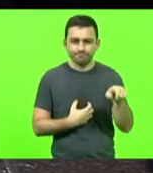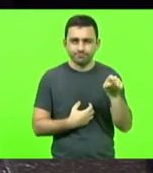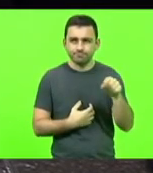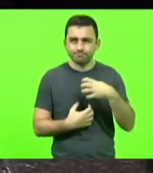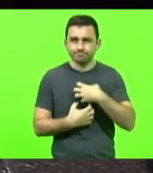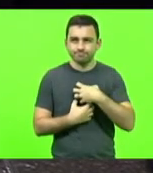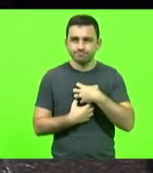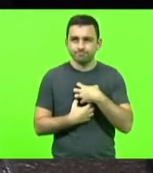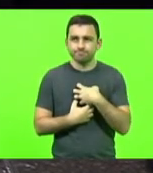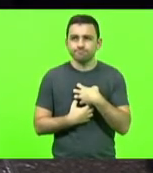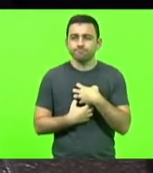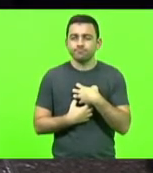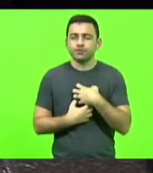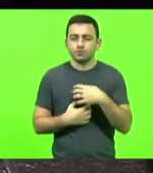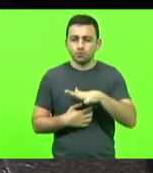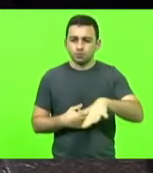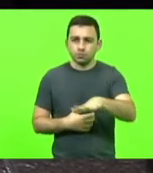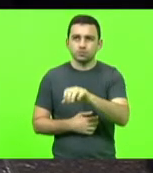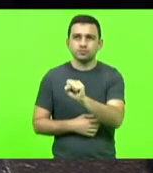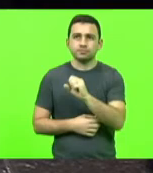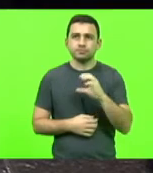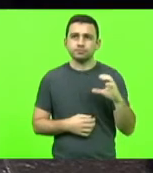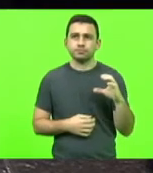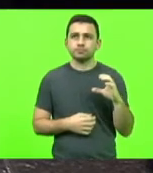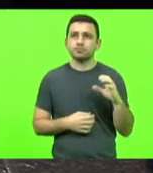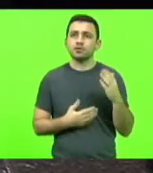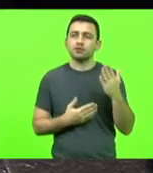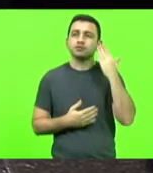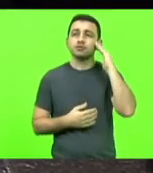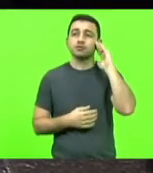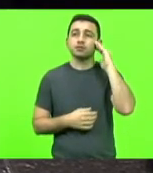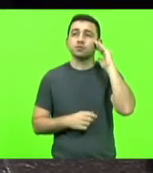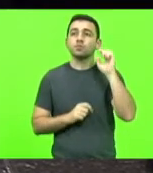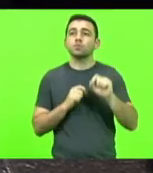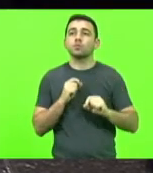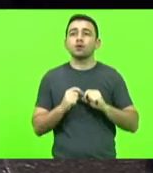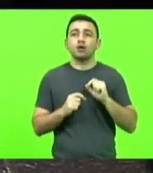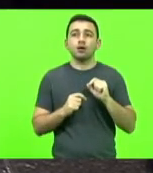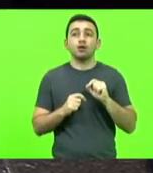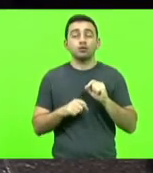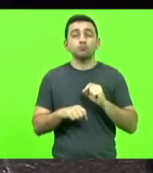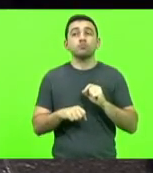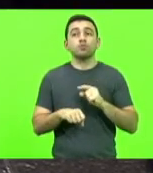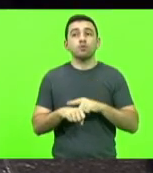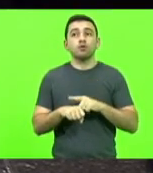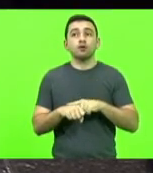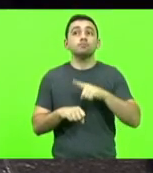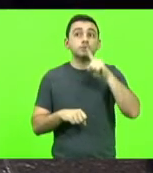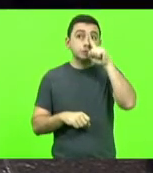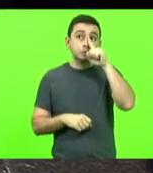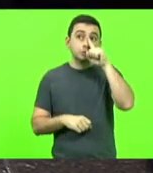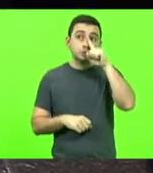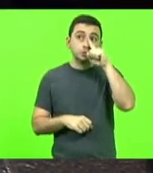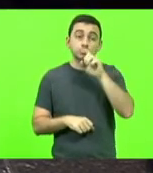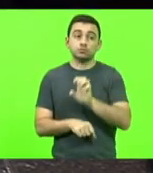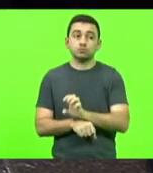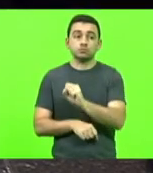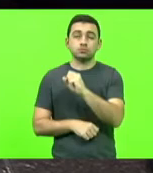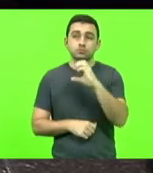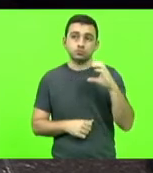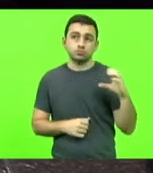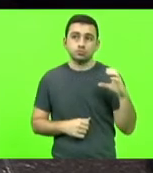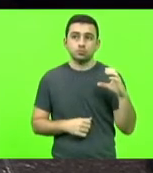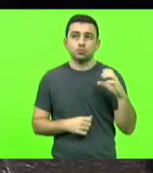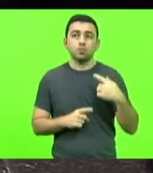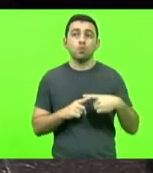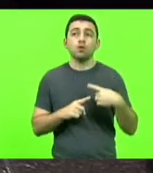com Santa Catarina compreendeu que nós vivíamos uma situação de risco no estado a partir da hora